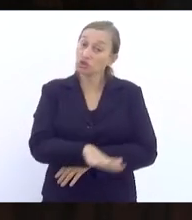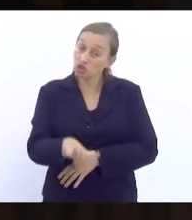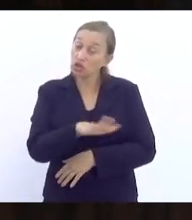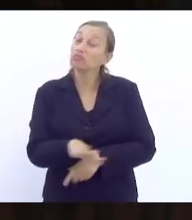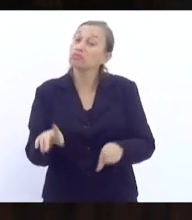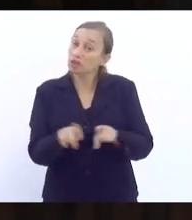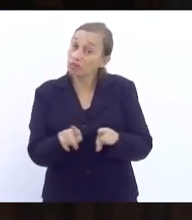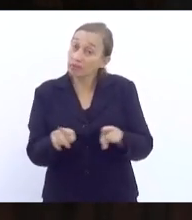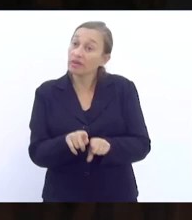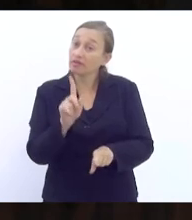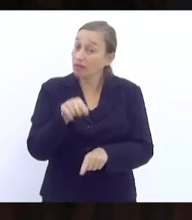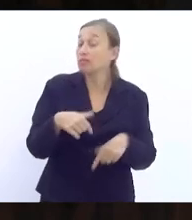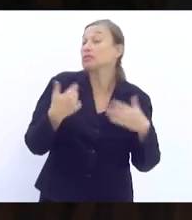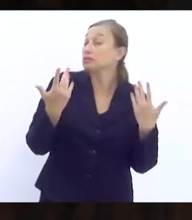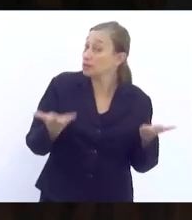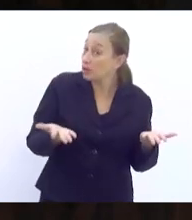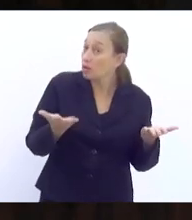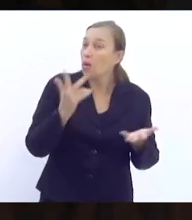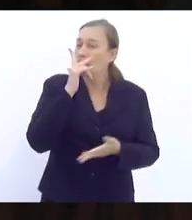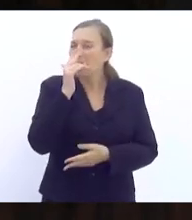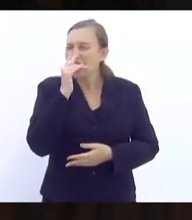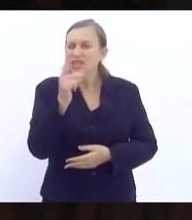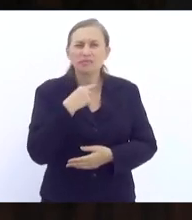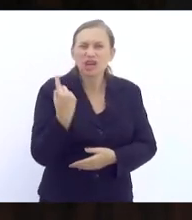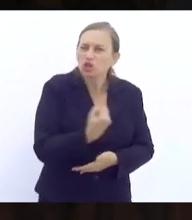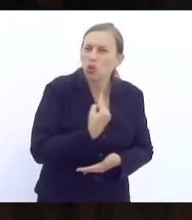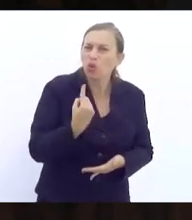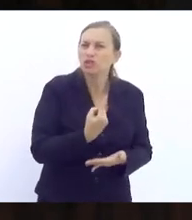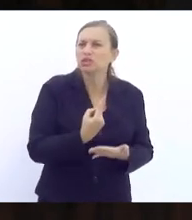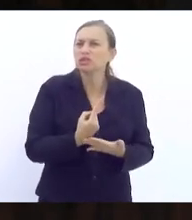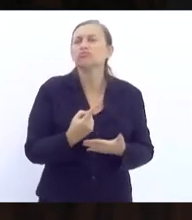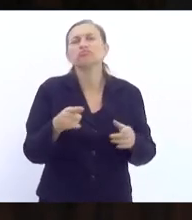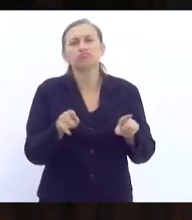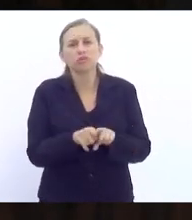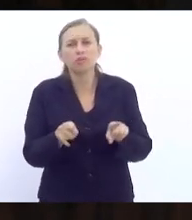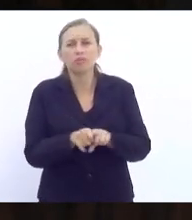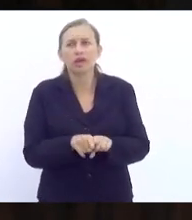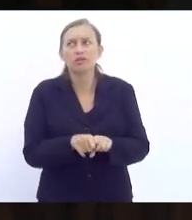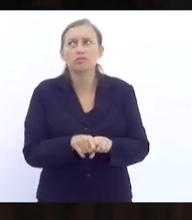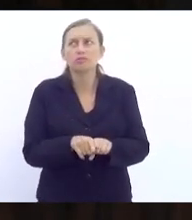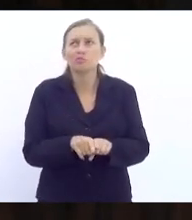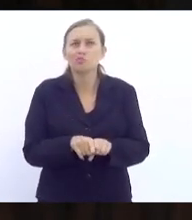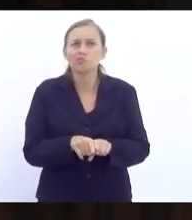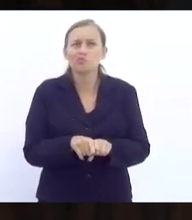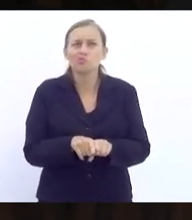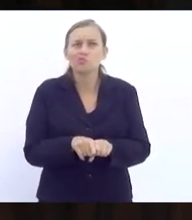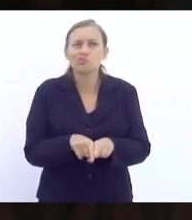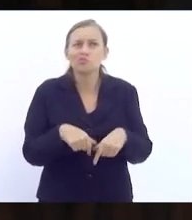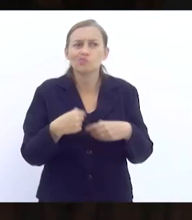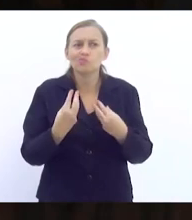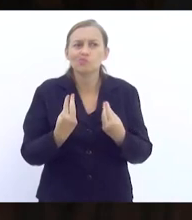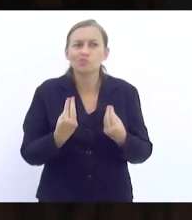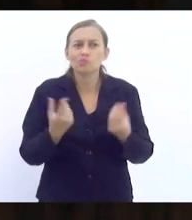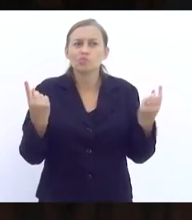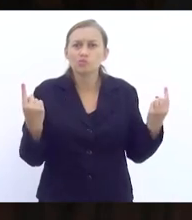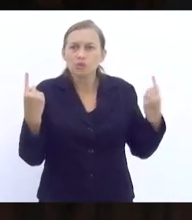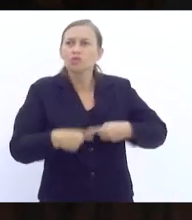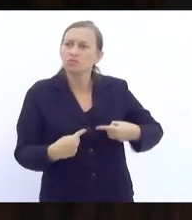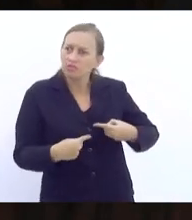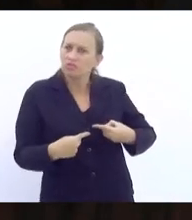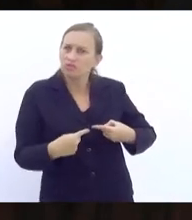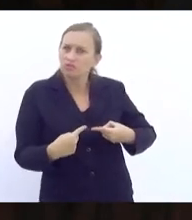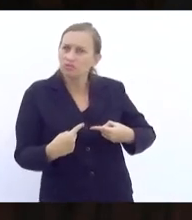também. Então, parece que para nós também torna-se um desafio